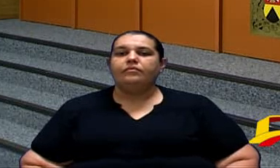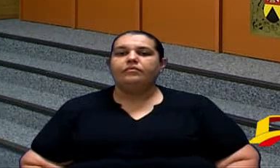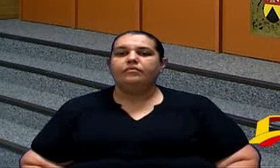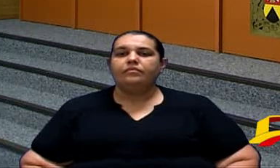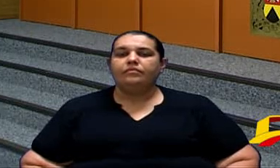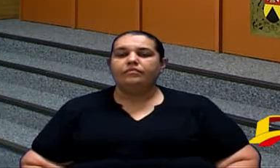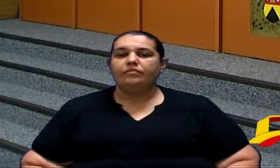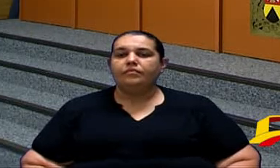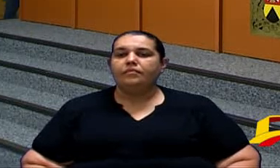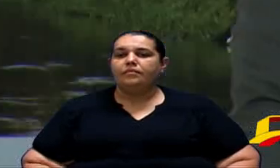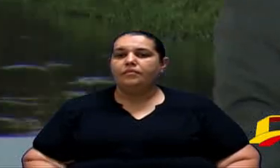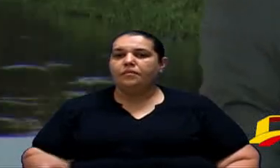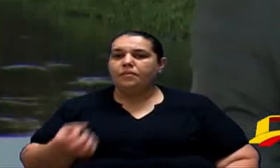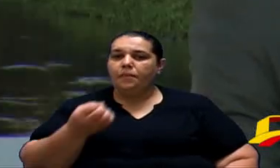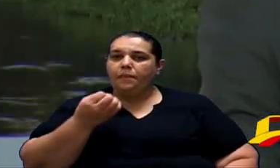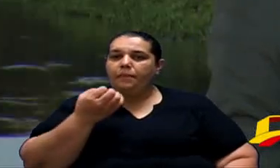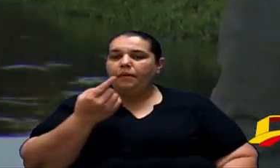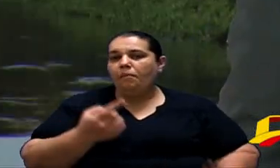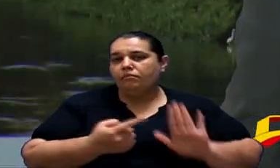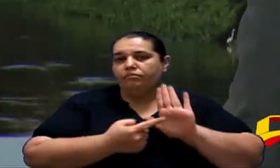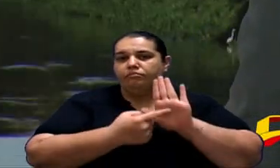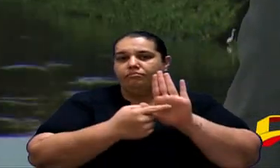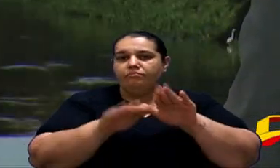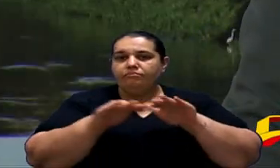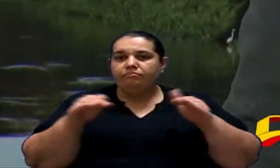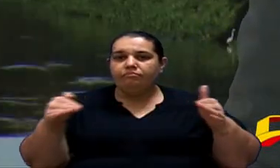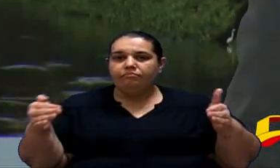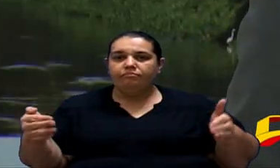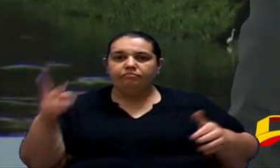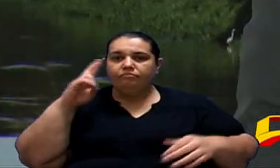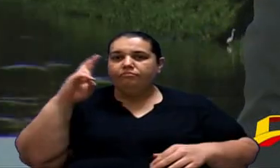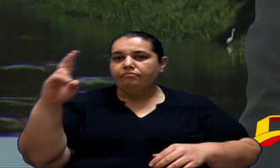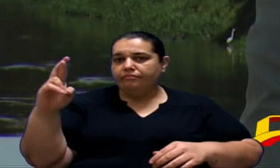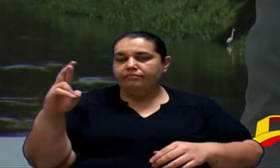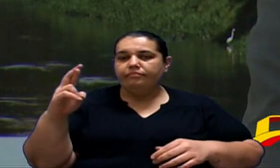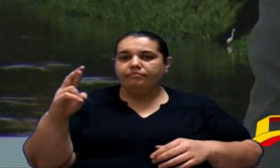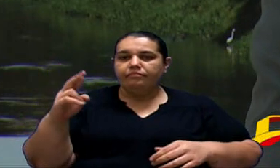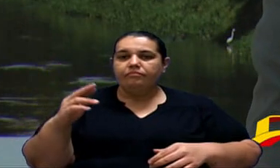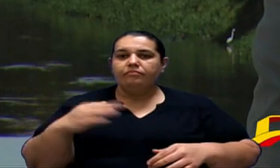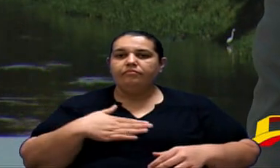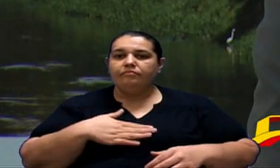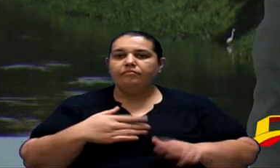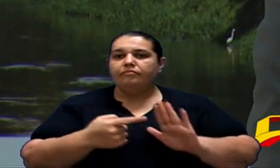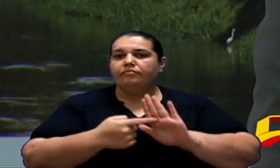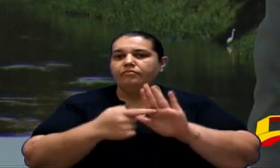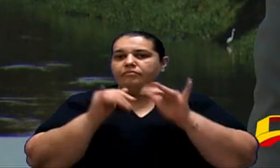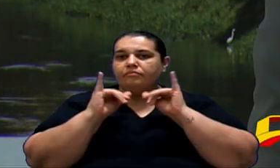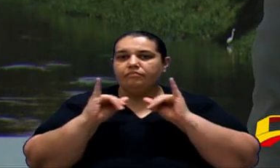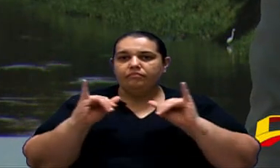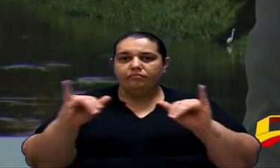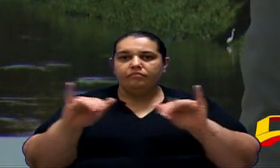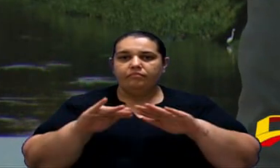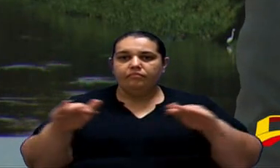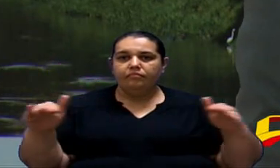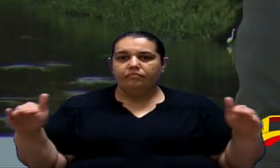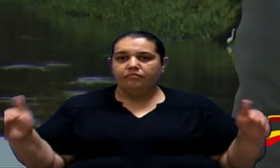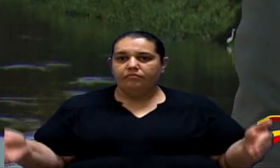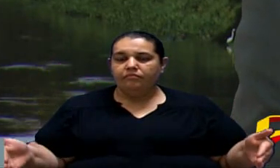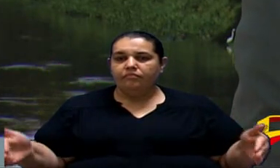Muito bem feita a composição da mesa da presidência, nós gostaríamos de já anunciar a mesa